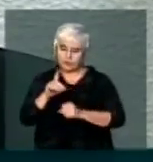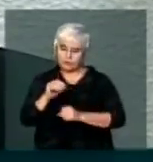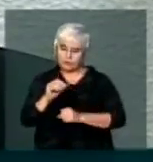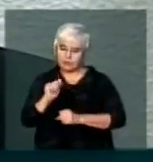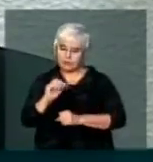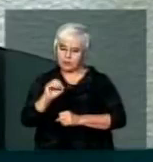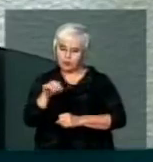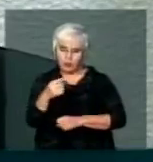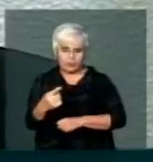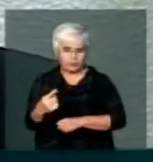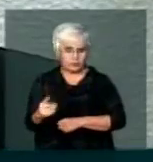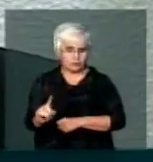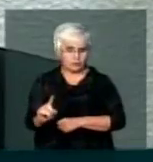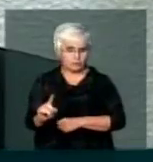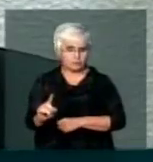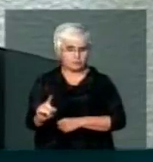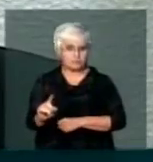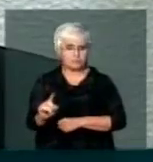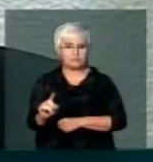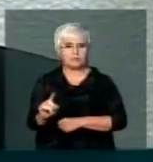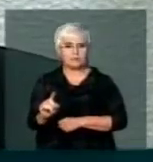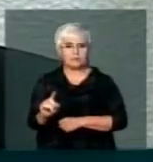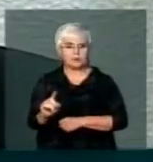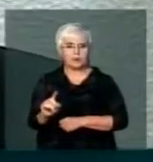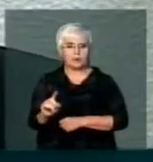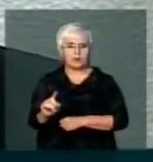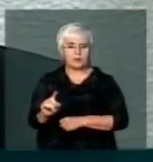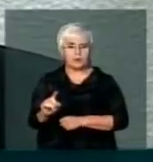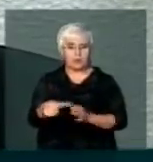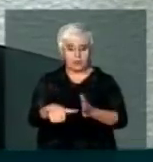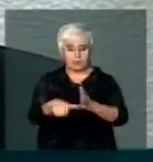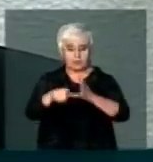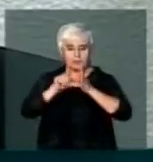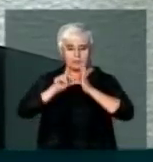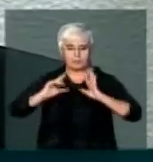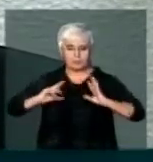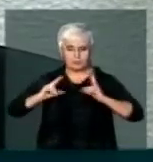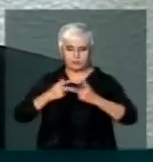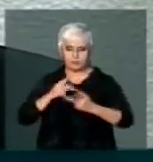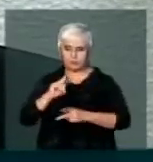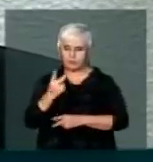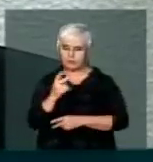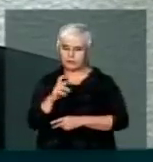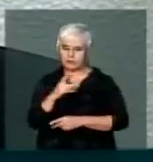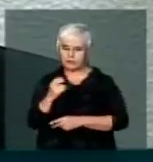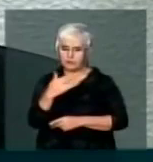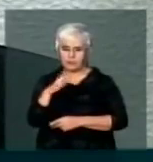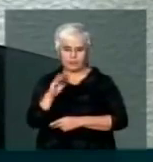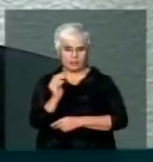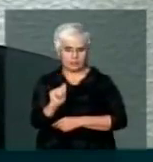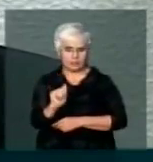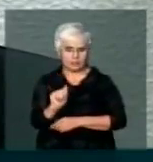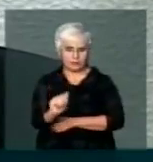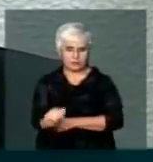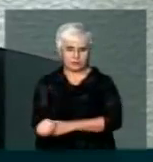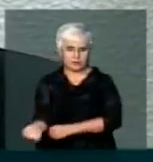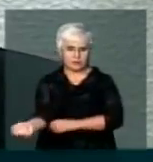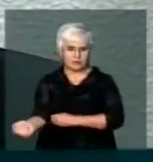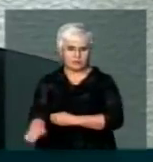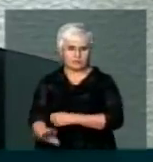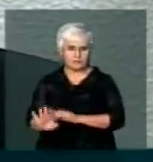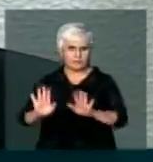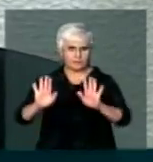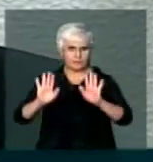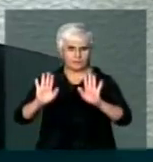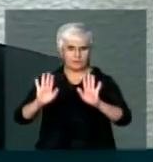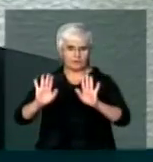foi bastante explorado Eu fiz uma doação que é uma antecipação de herança No meio desse episódio todo, né? Não foi antes não, né?